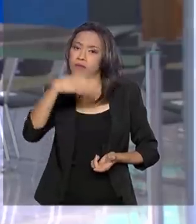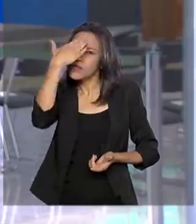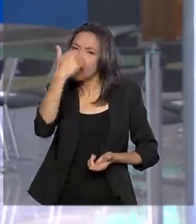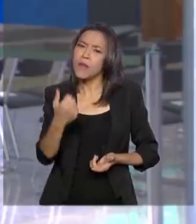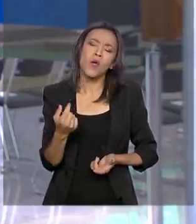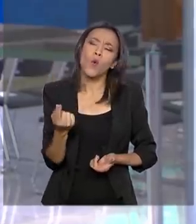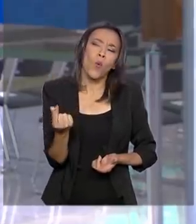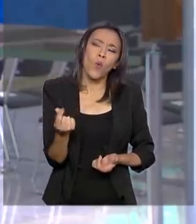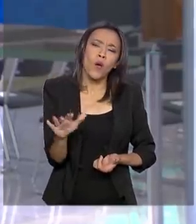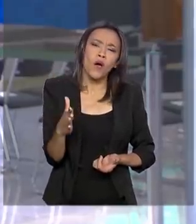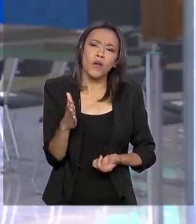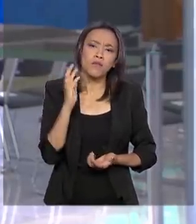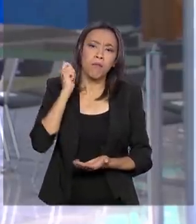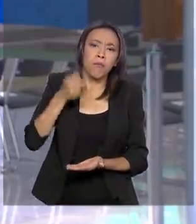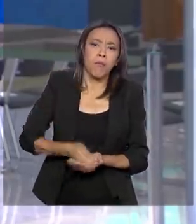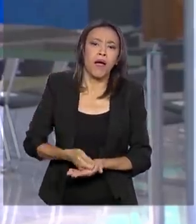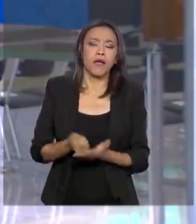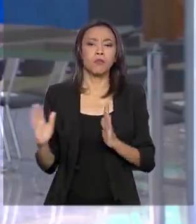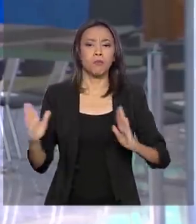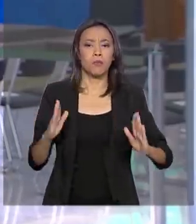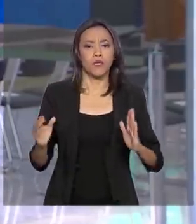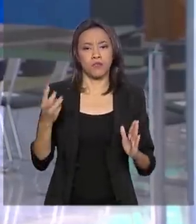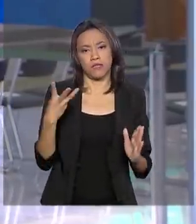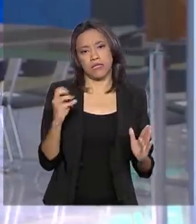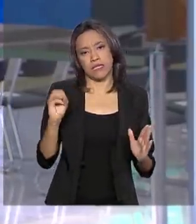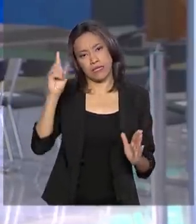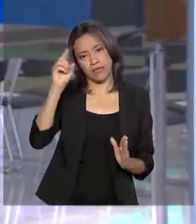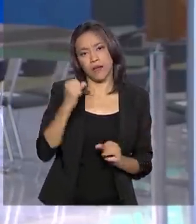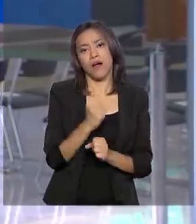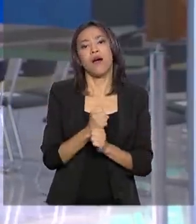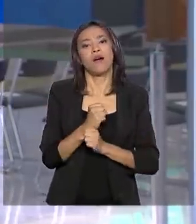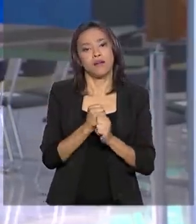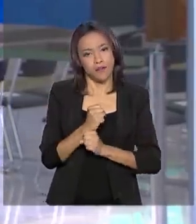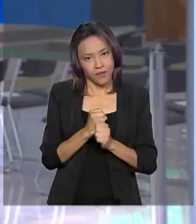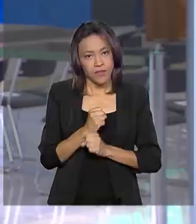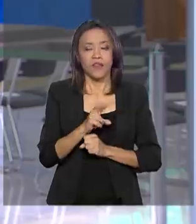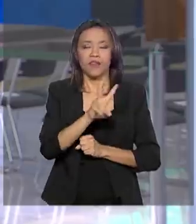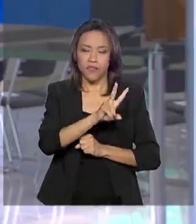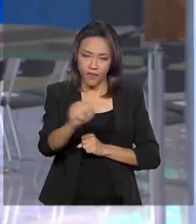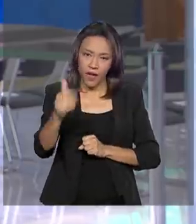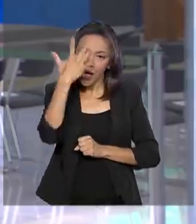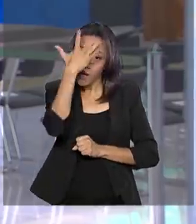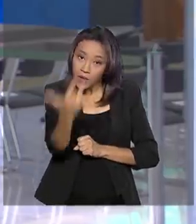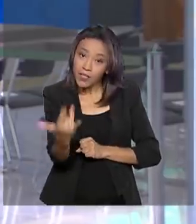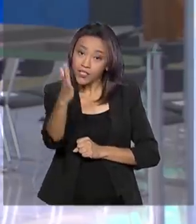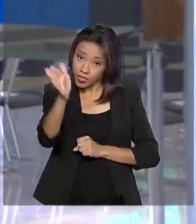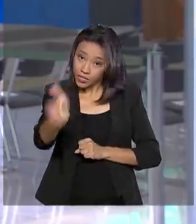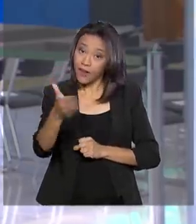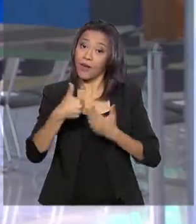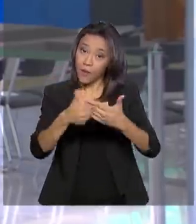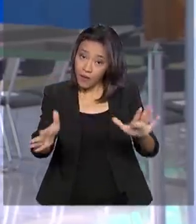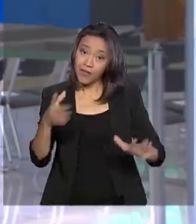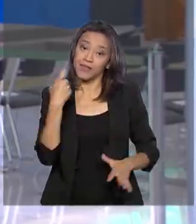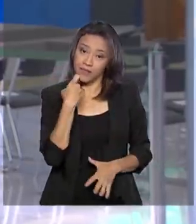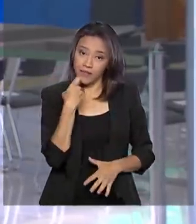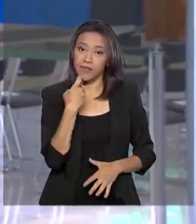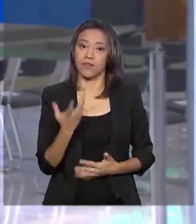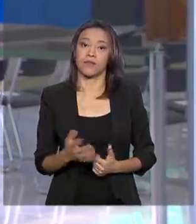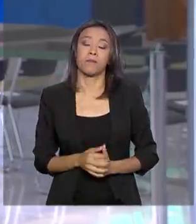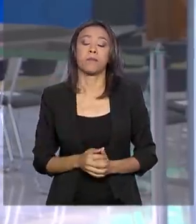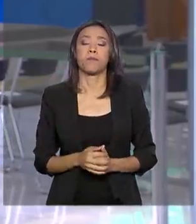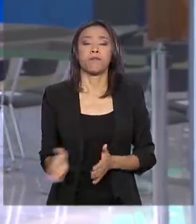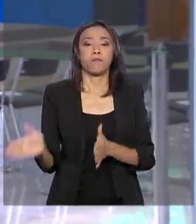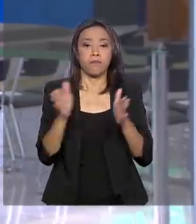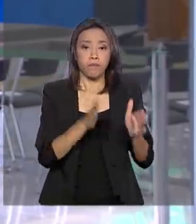pagar daqui a 30 anos. E a nova modalidade já vai estar disponível a partir de amanhã, sexta-feira. E na